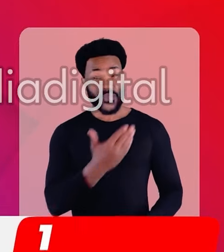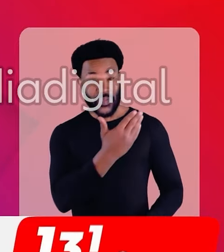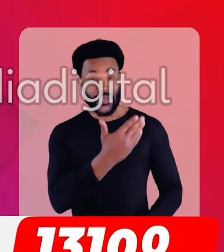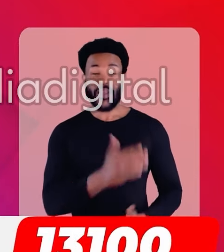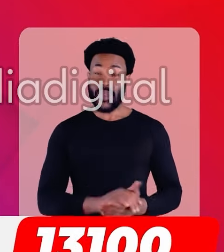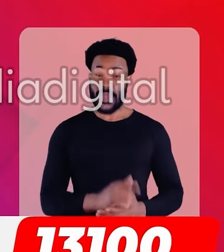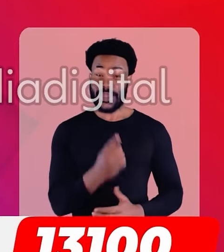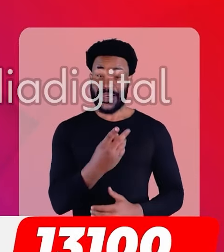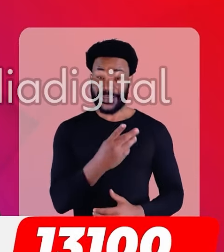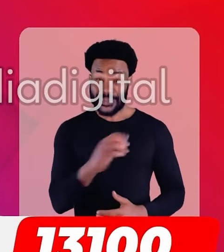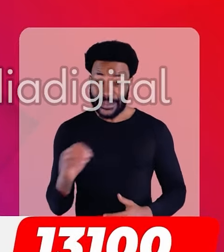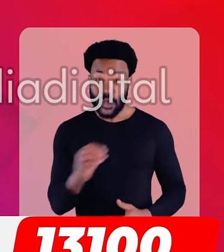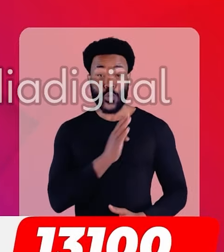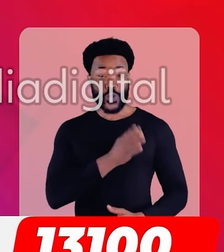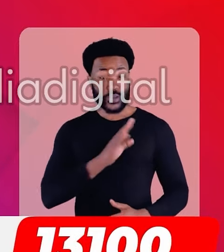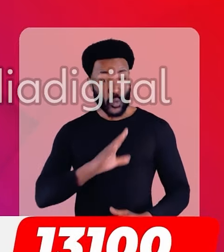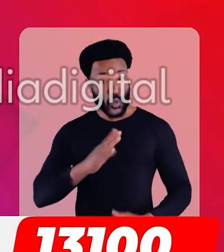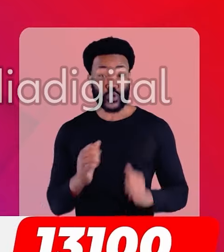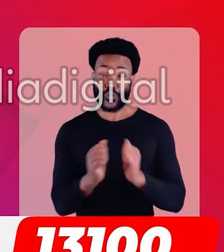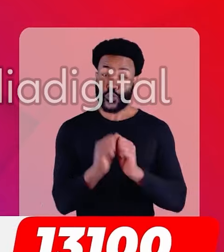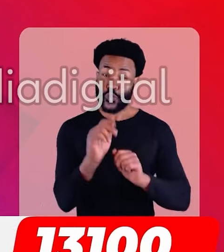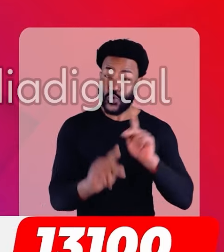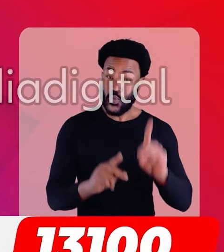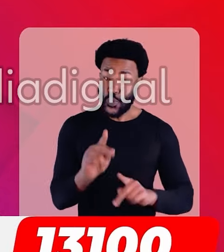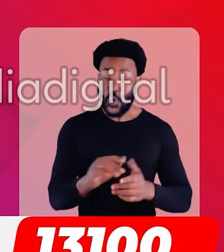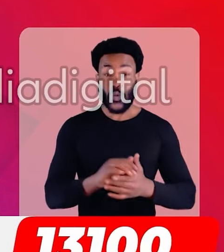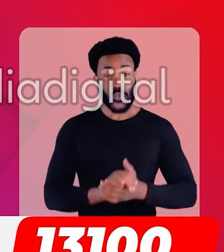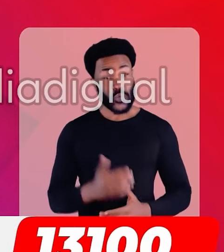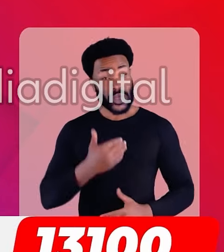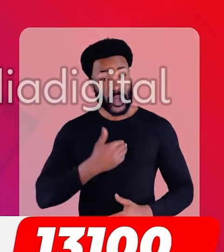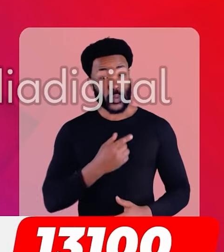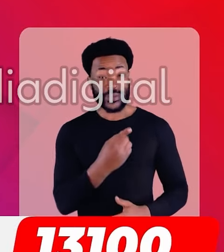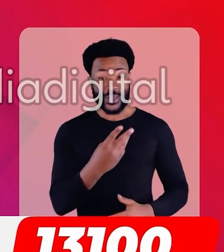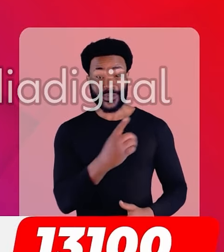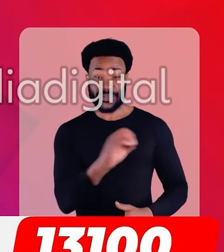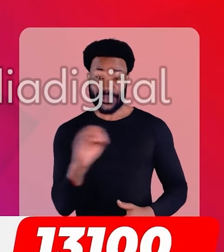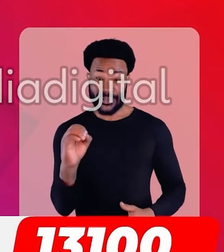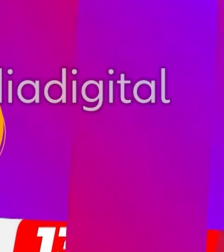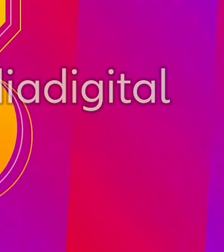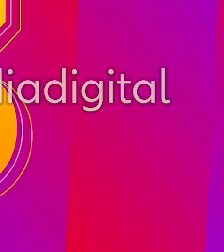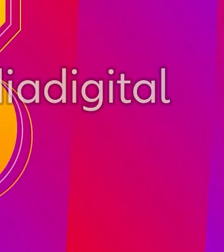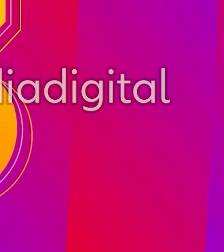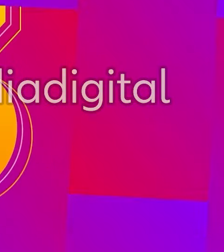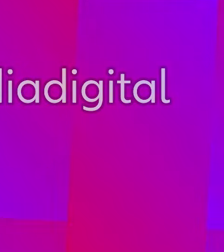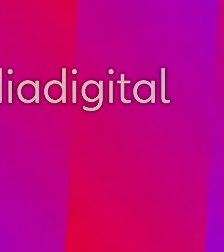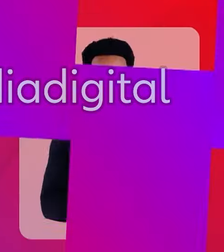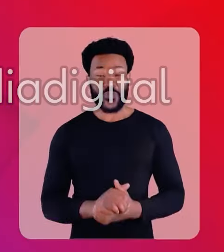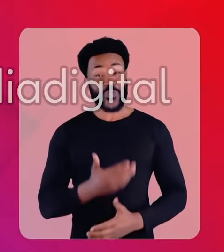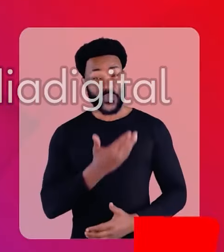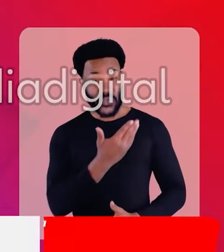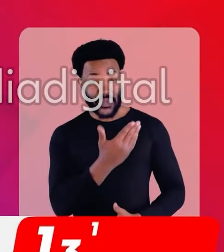José Américo, 13100. Coração Guerreiro sempre ao lado do povo. José Américo, 13100. 13!